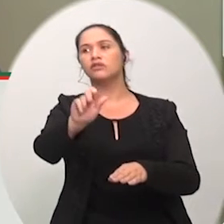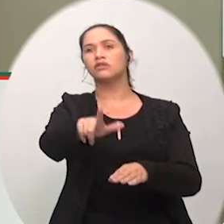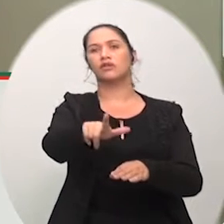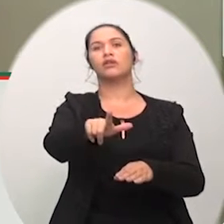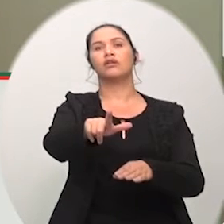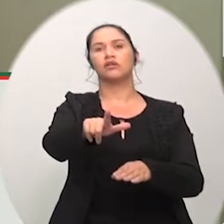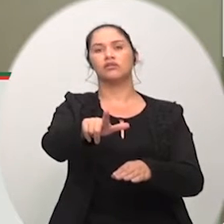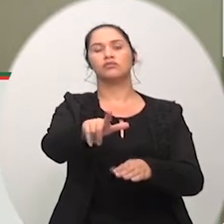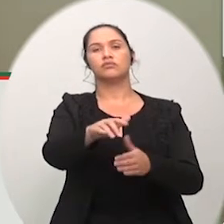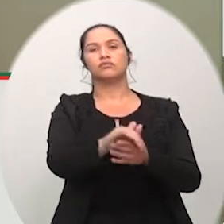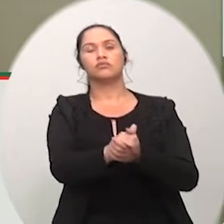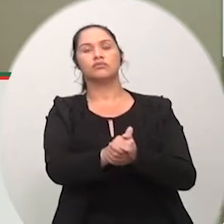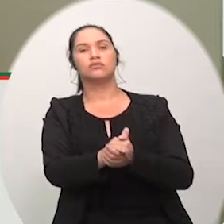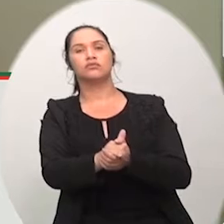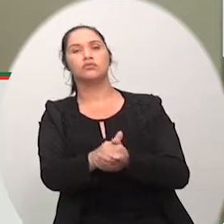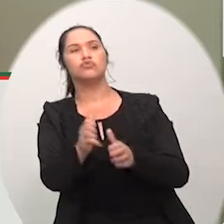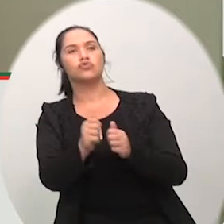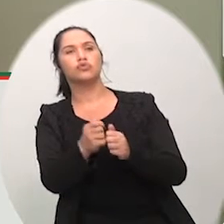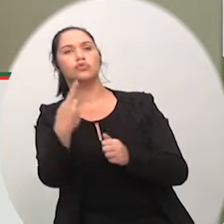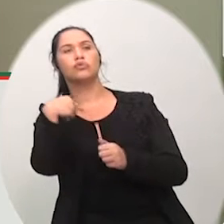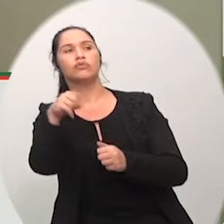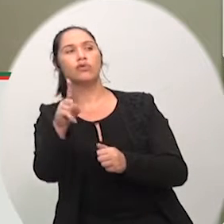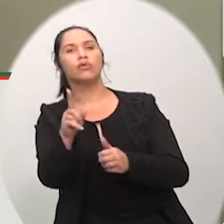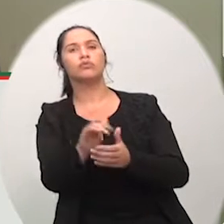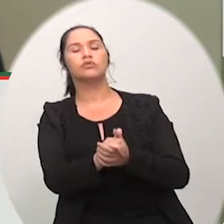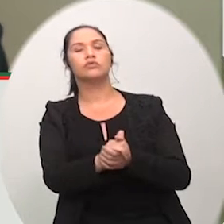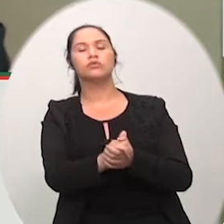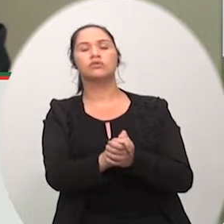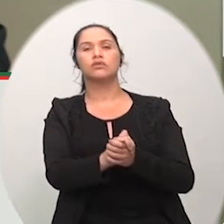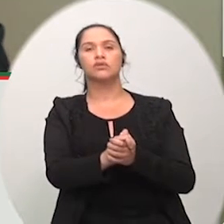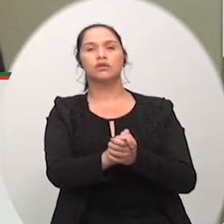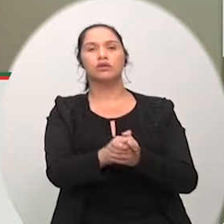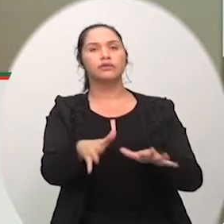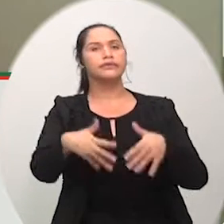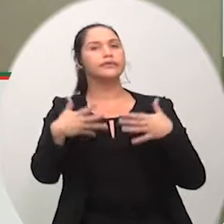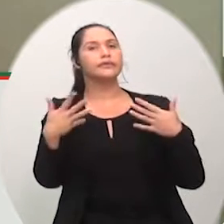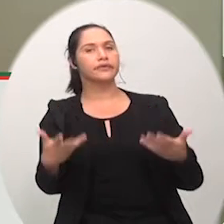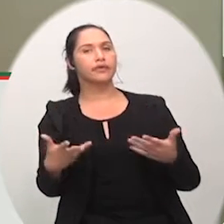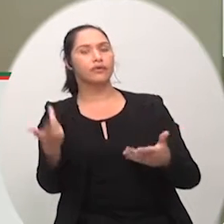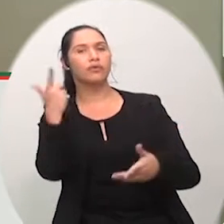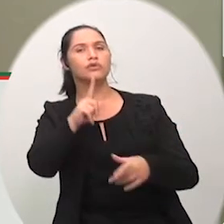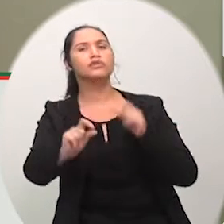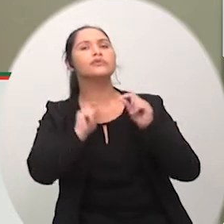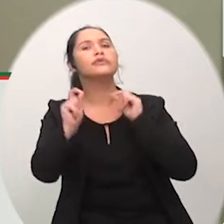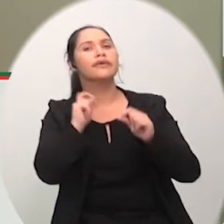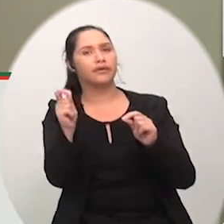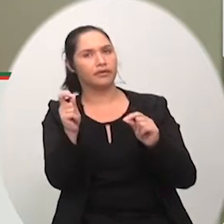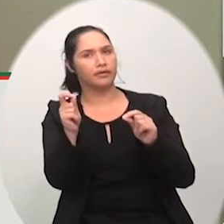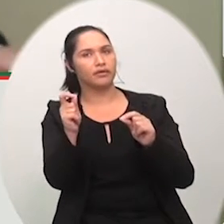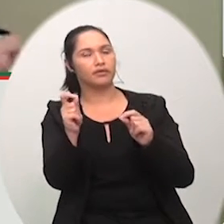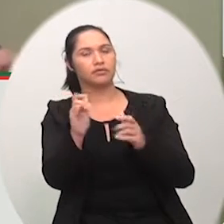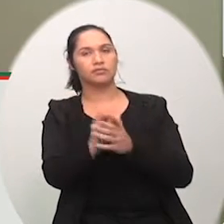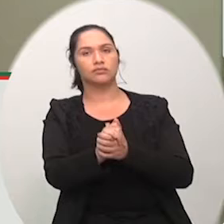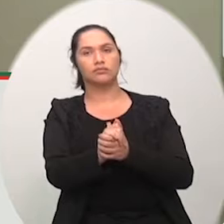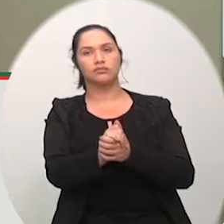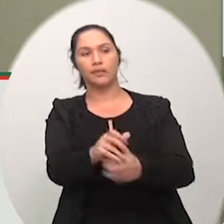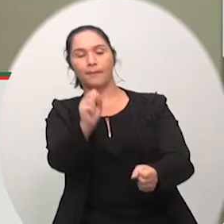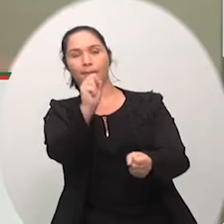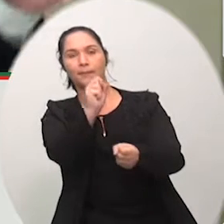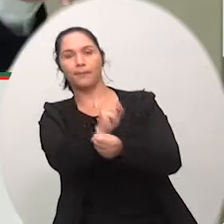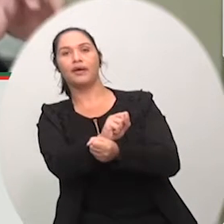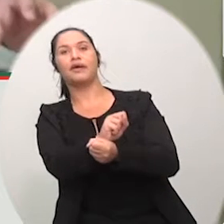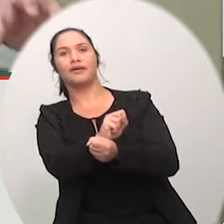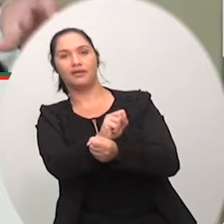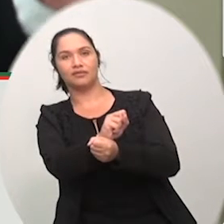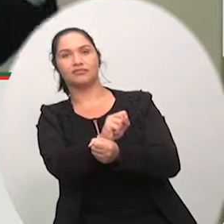o Daniel também foi com a gente e naquela naquela ocasião a gente conseguiu estancar o assunto